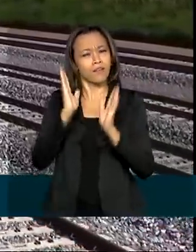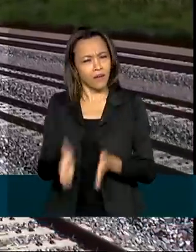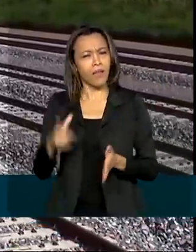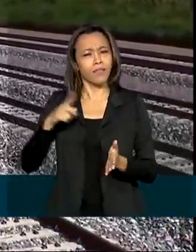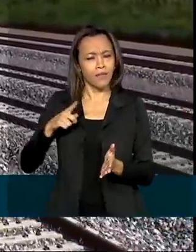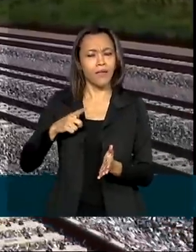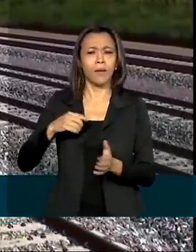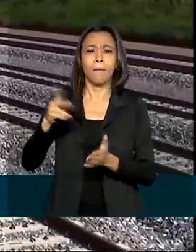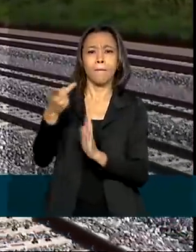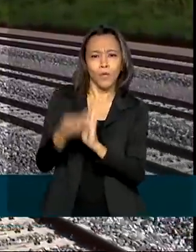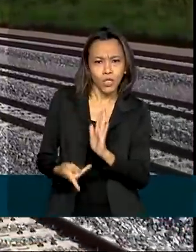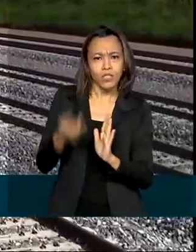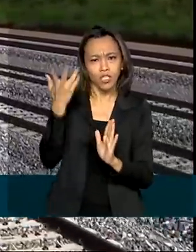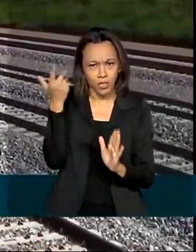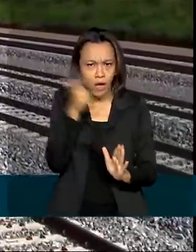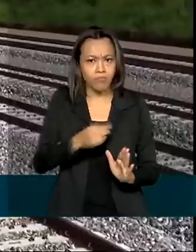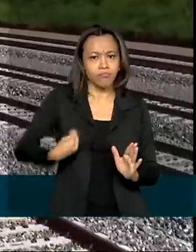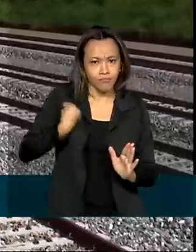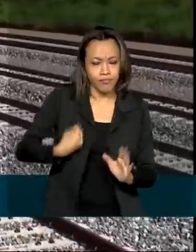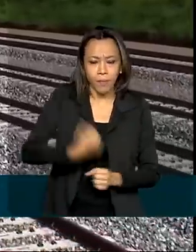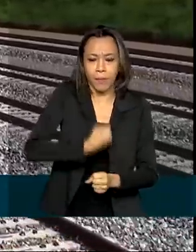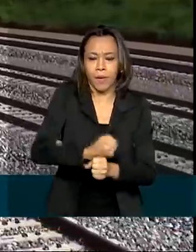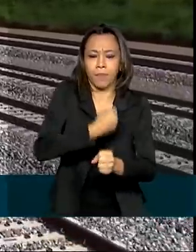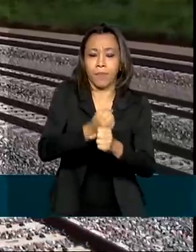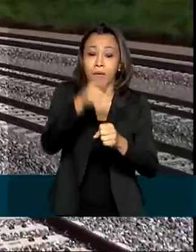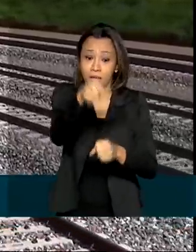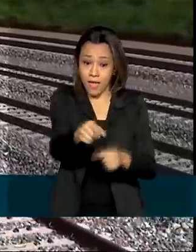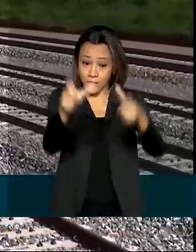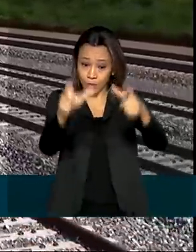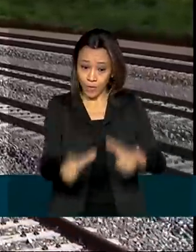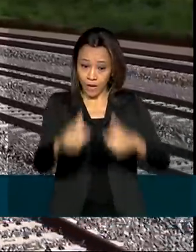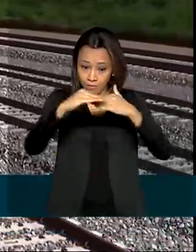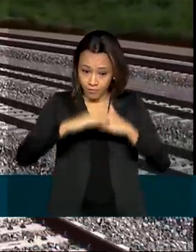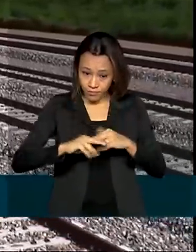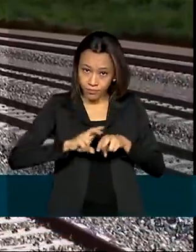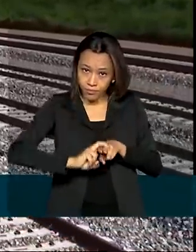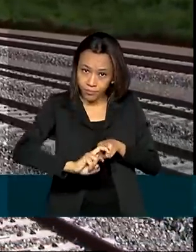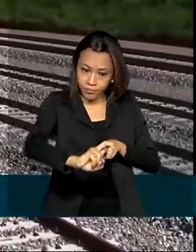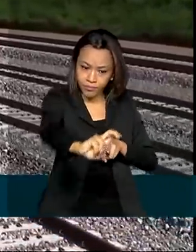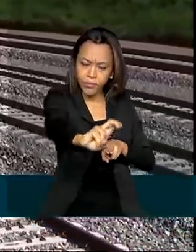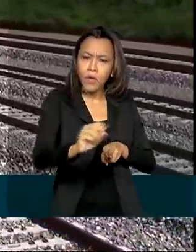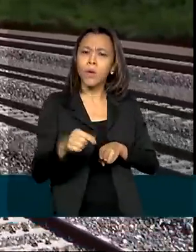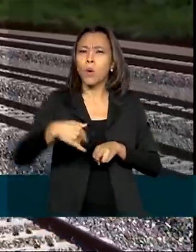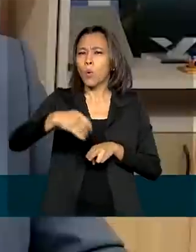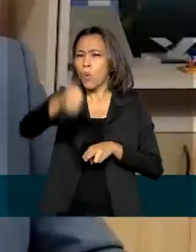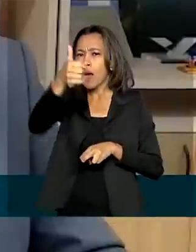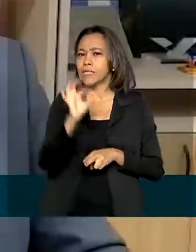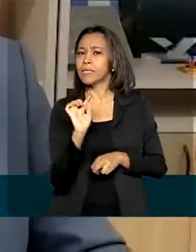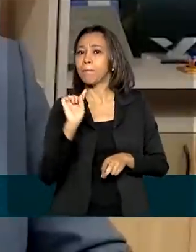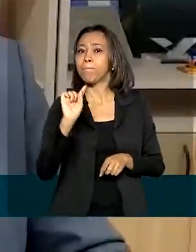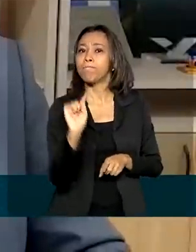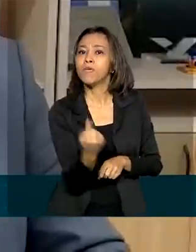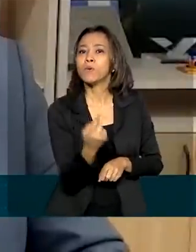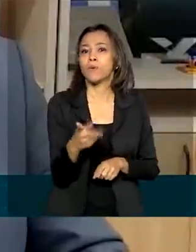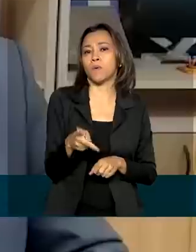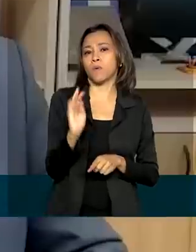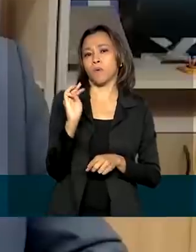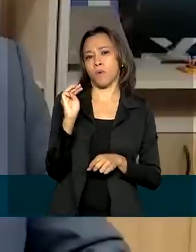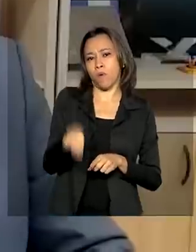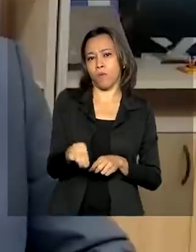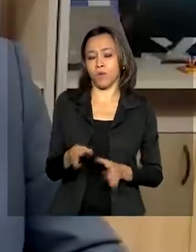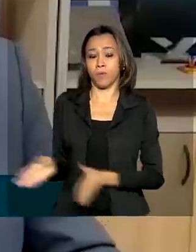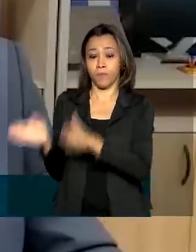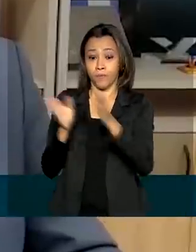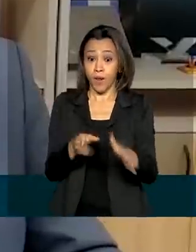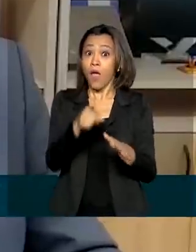estrada férrea 170, conhecida como ferrogrão, terá quase mil quilômetros de extensão. É um investimento de 8